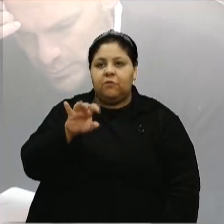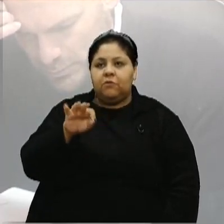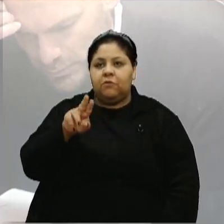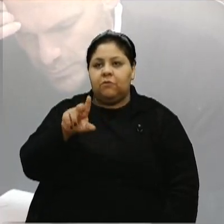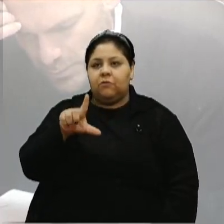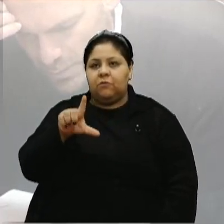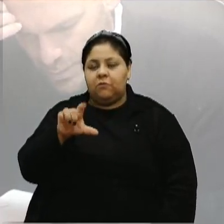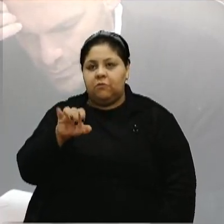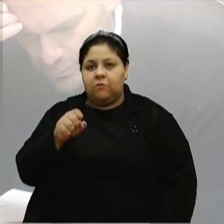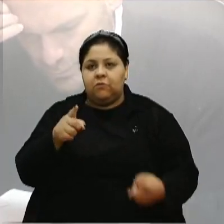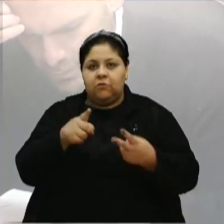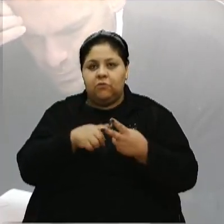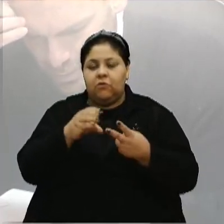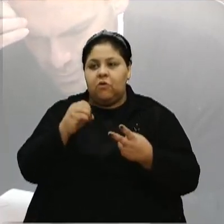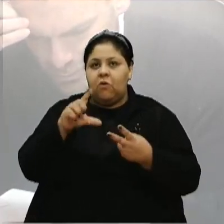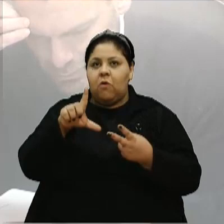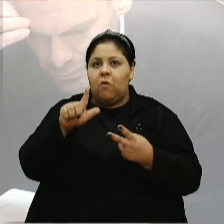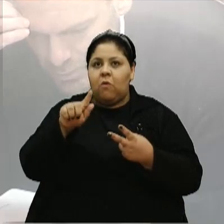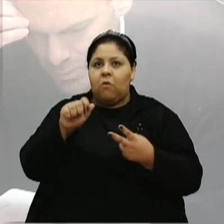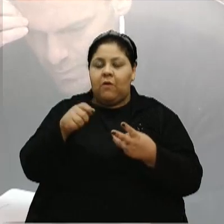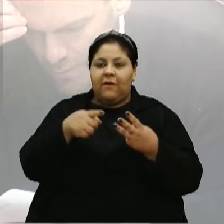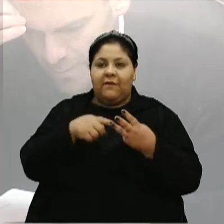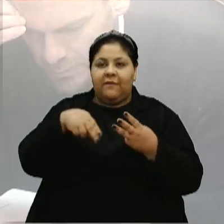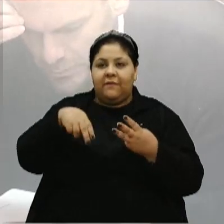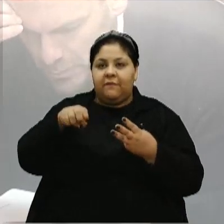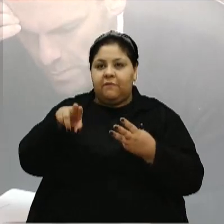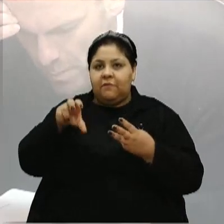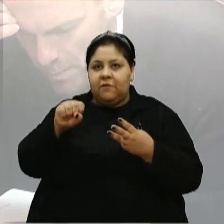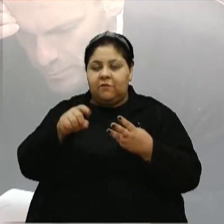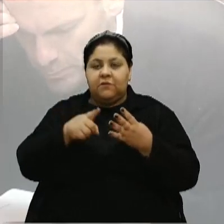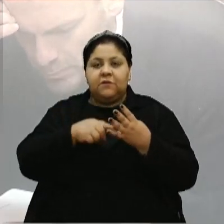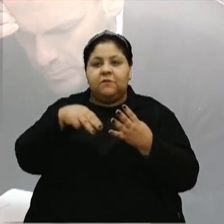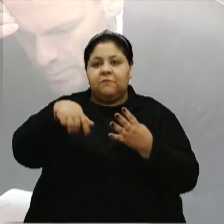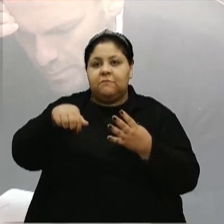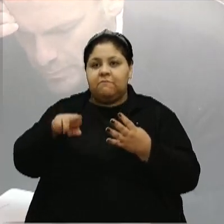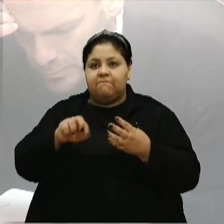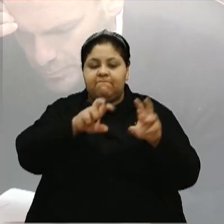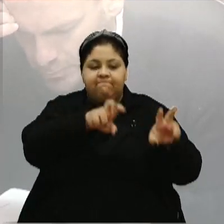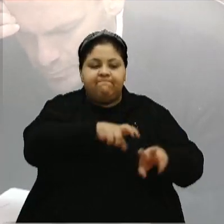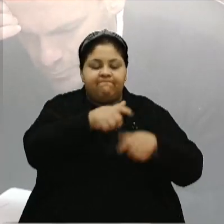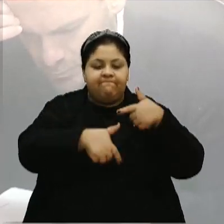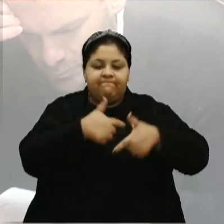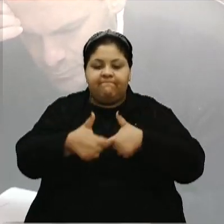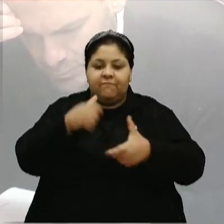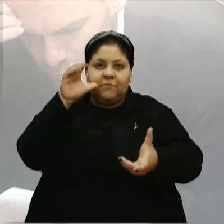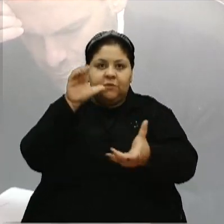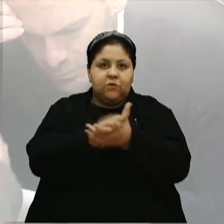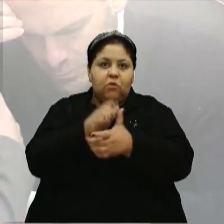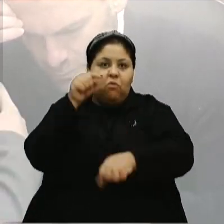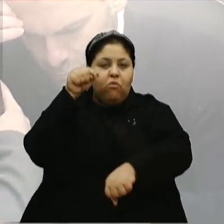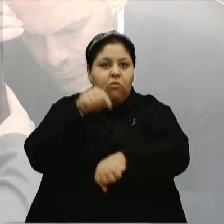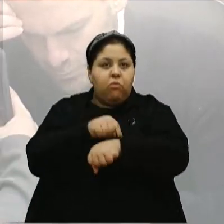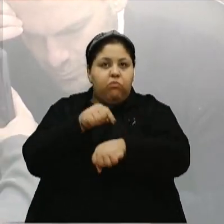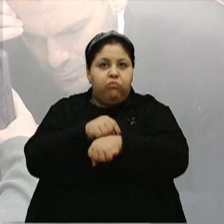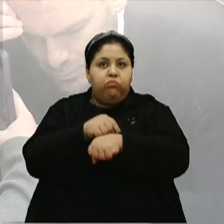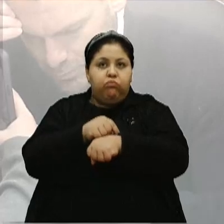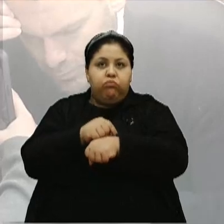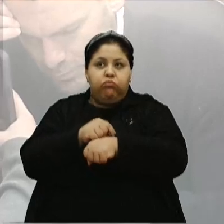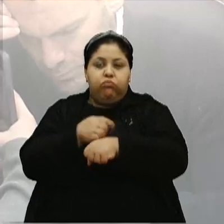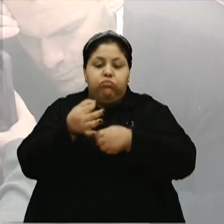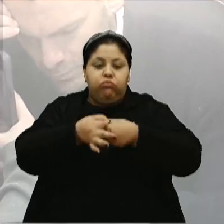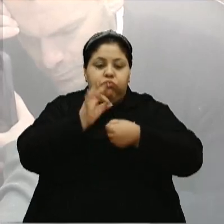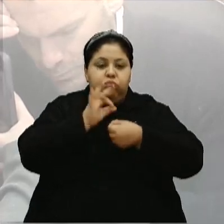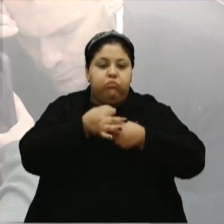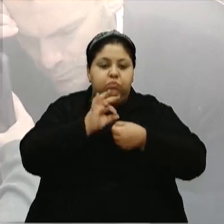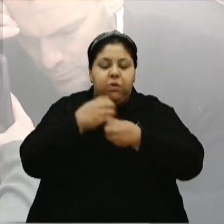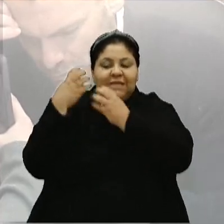Olga, Neuza e Mário. Era agricultora, trabalhou com o esposo por um tempo na colônia de cultivo de uvas, milho